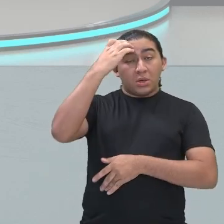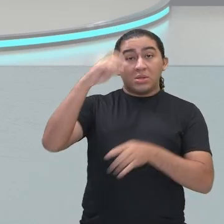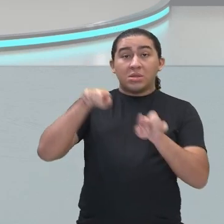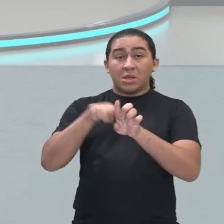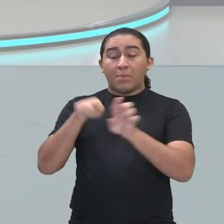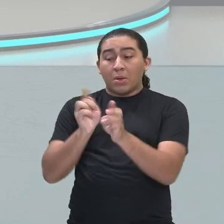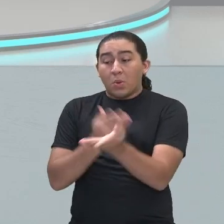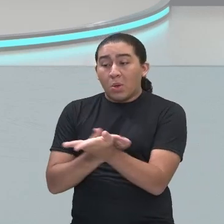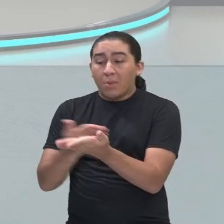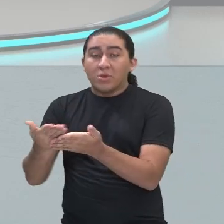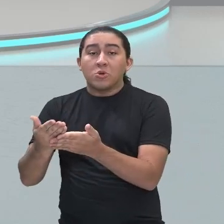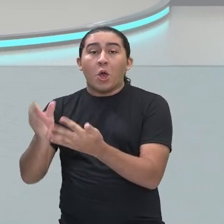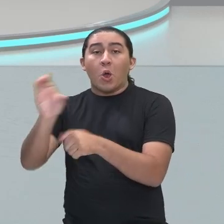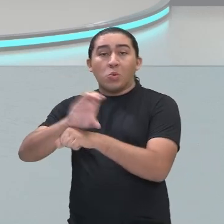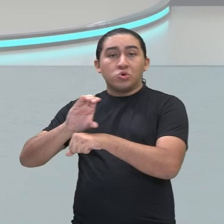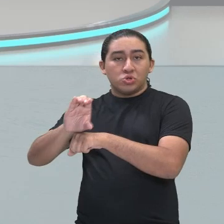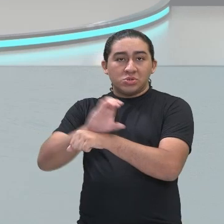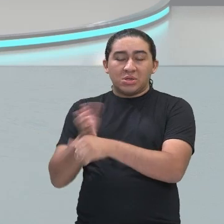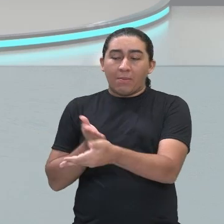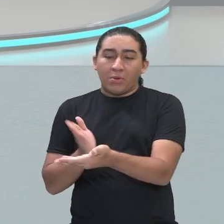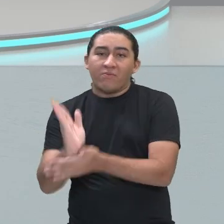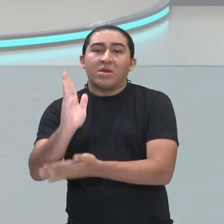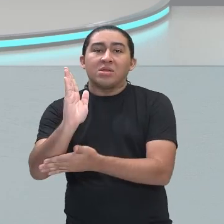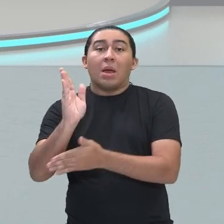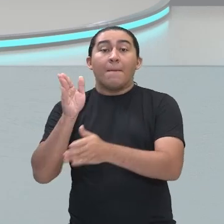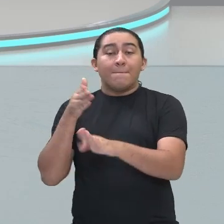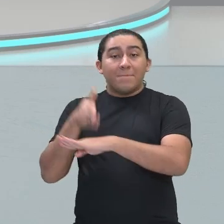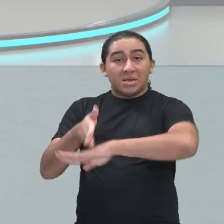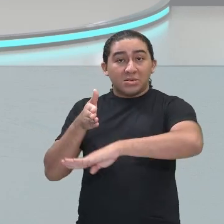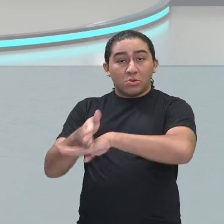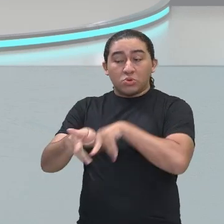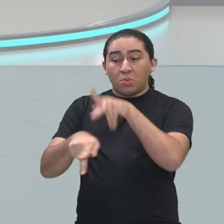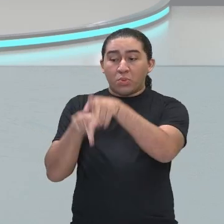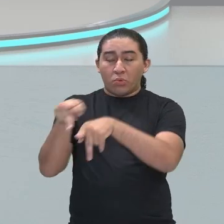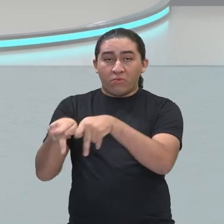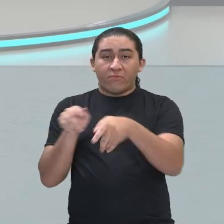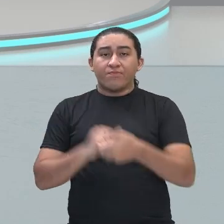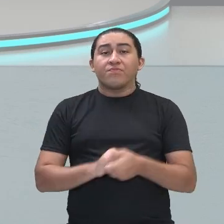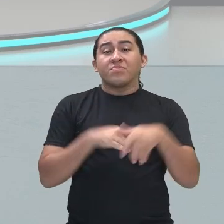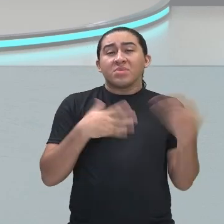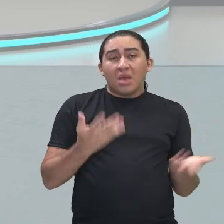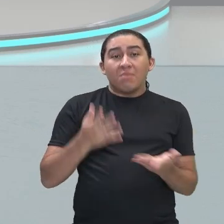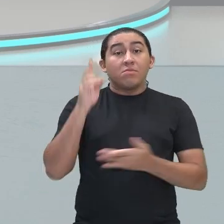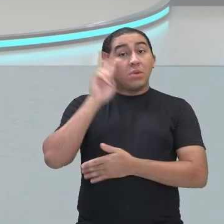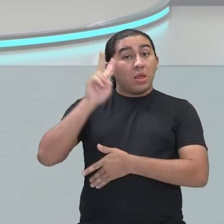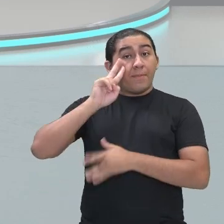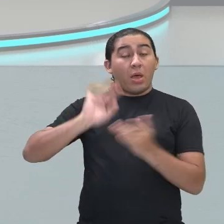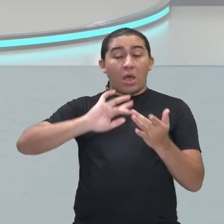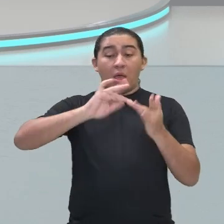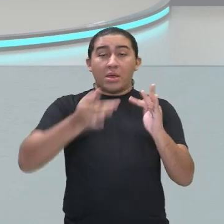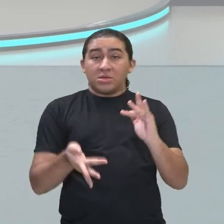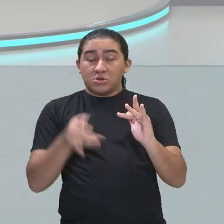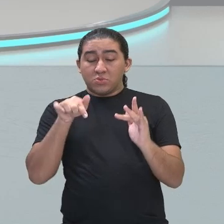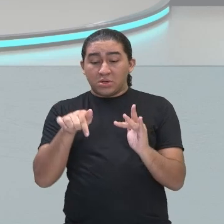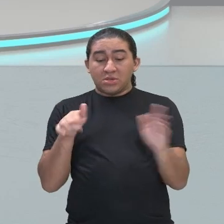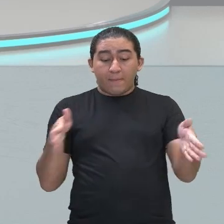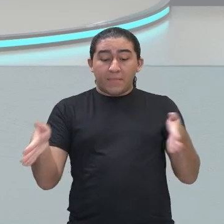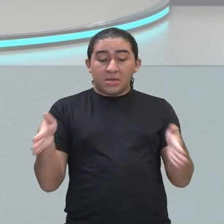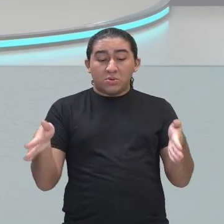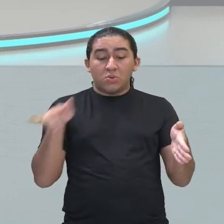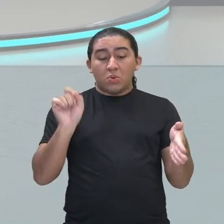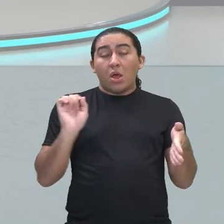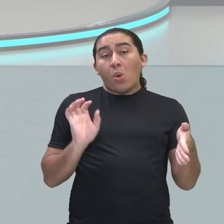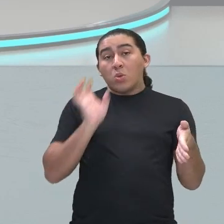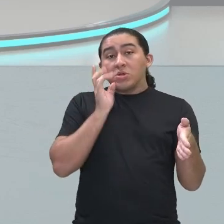constitucional com participação popular. Então o Arcadismo aconteceu num período em que